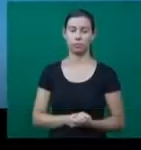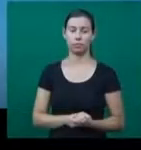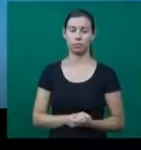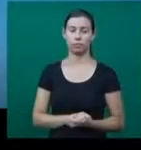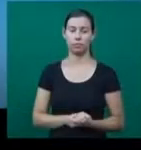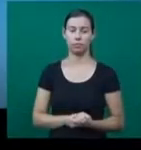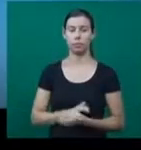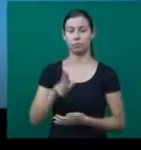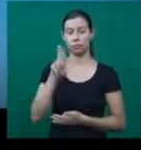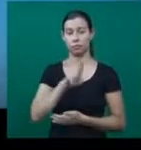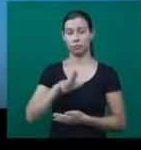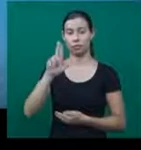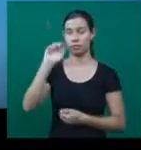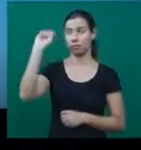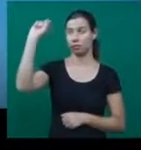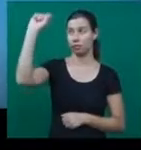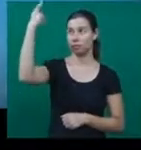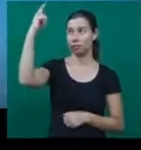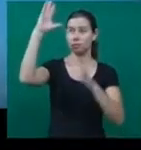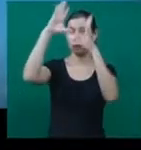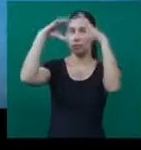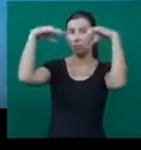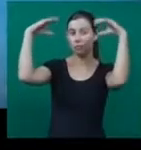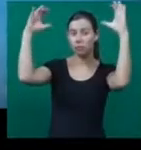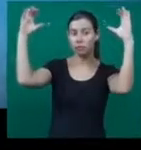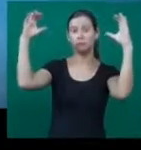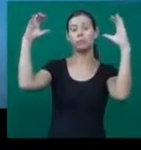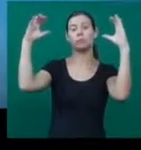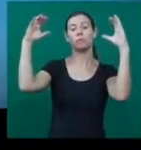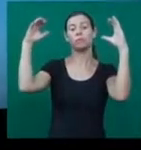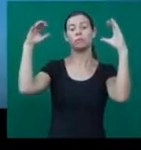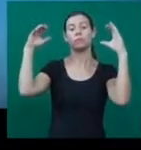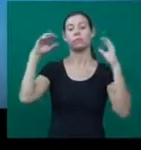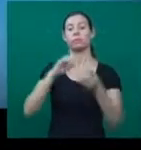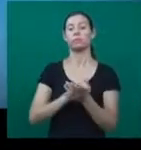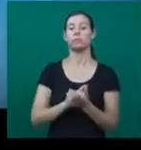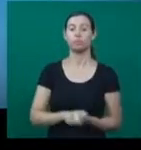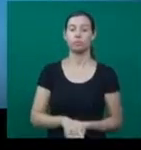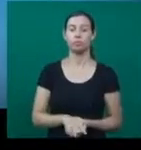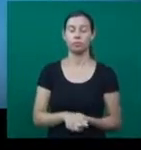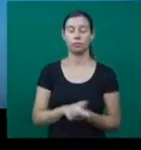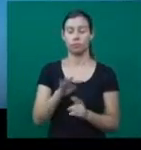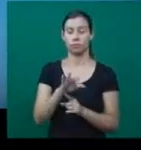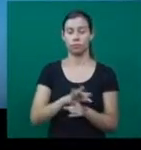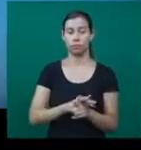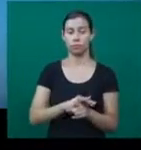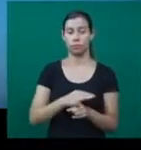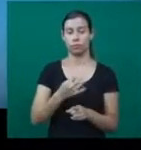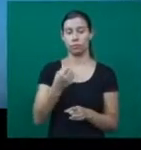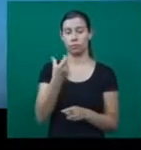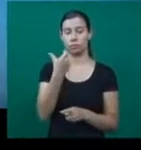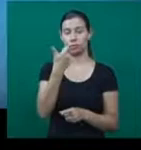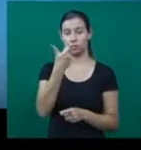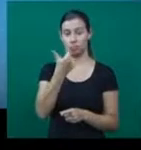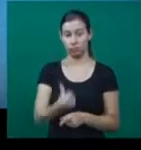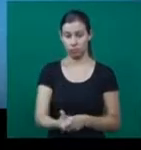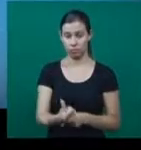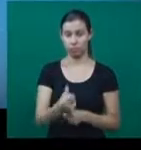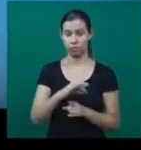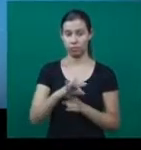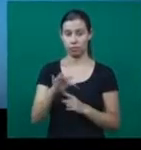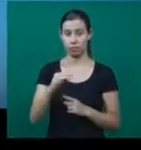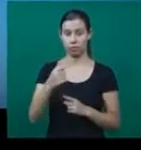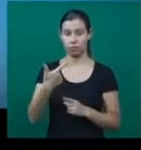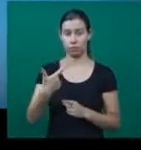Em Uberlândia, sol com muitas nuvens durante o dia e períodos de céu nublado. Mínima prevista de 16 e máxima de